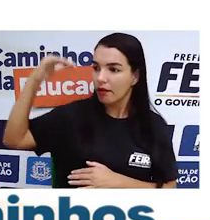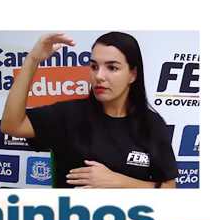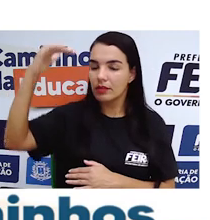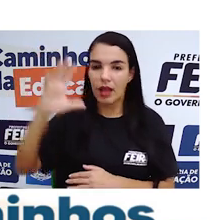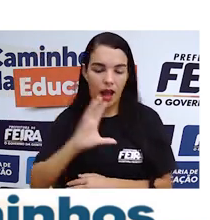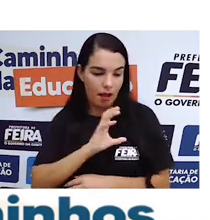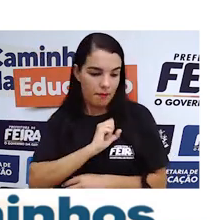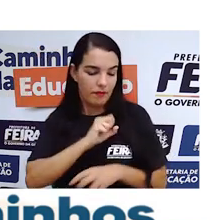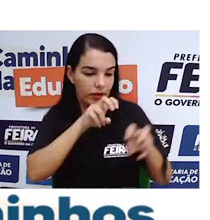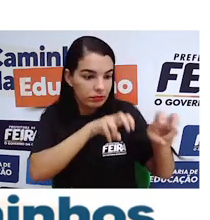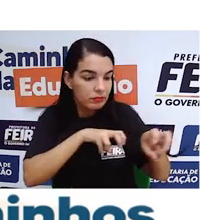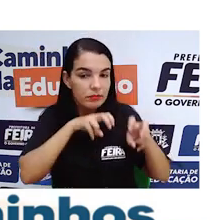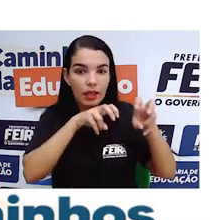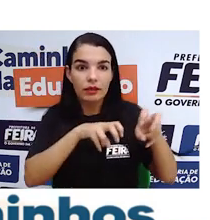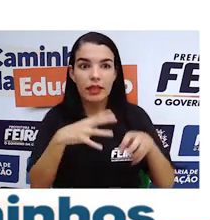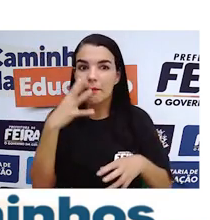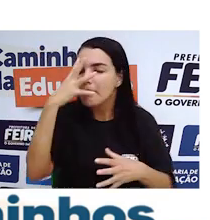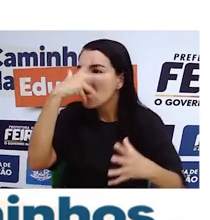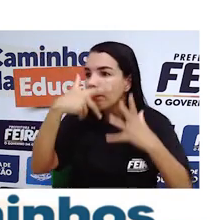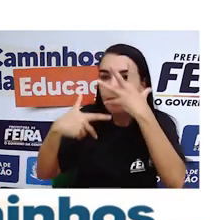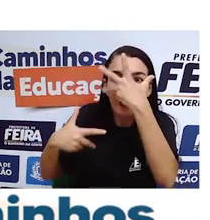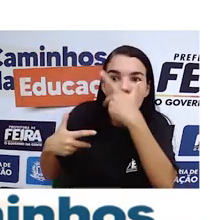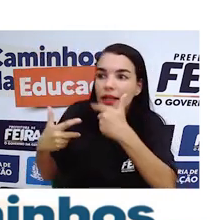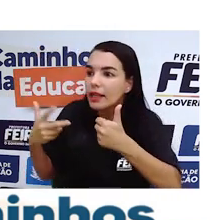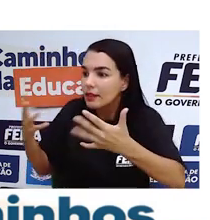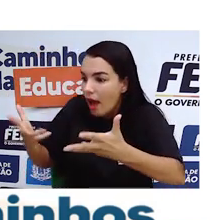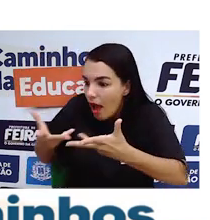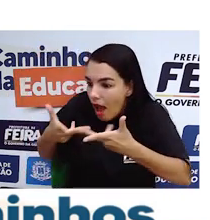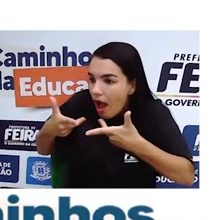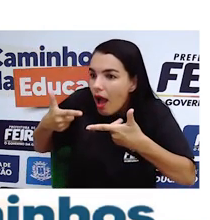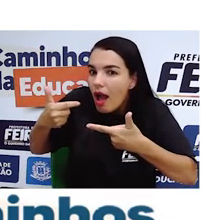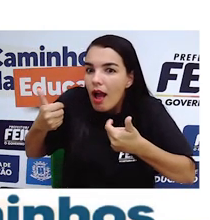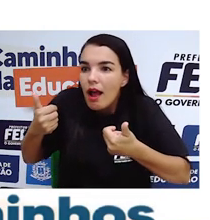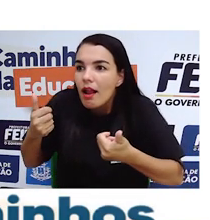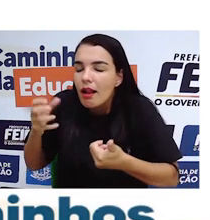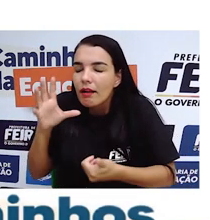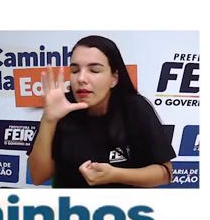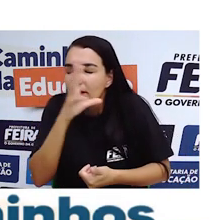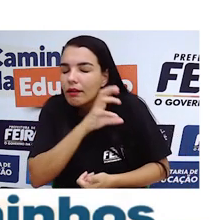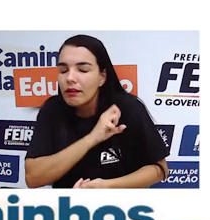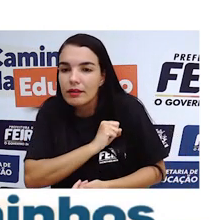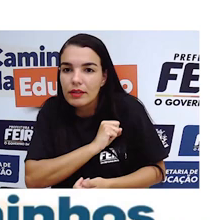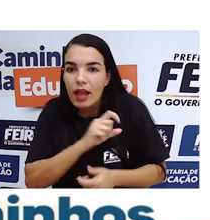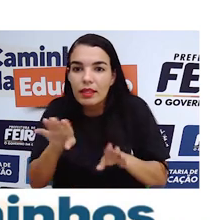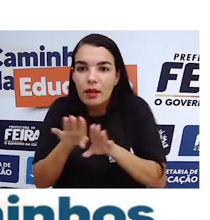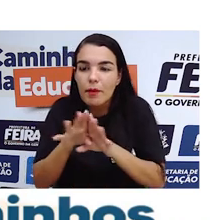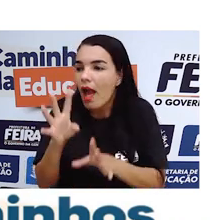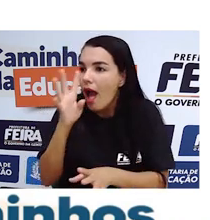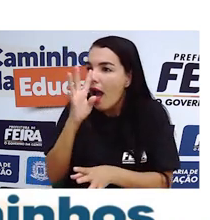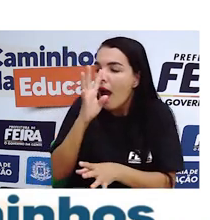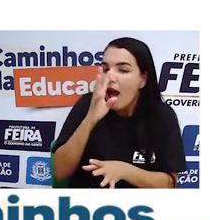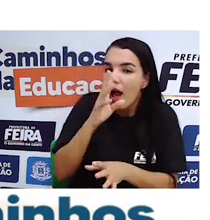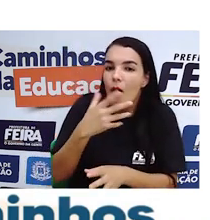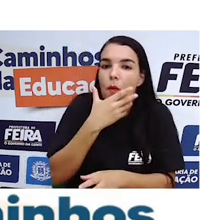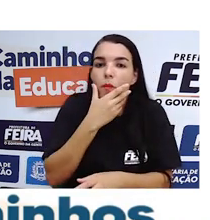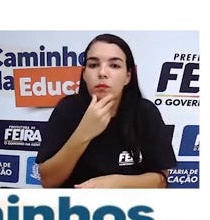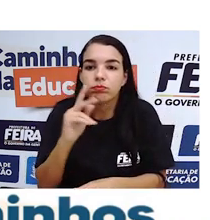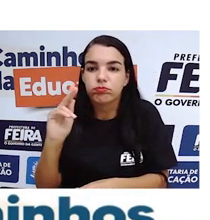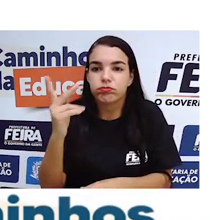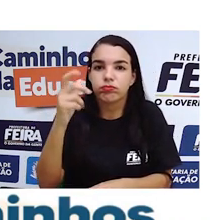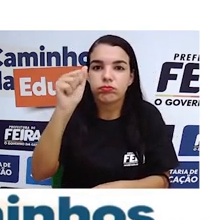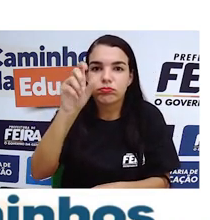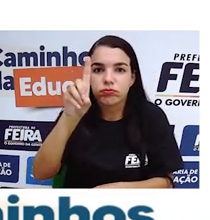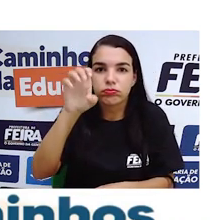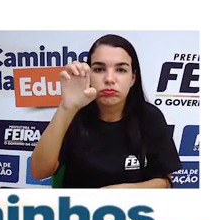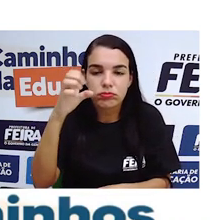isso sua beleza foi encantando a todos e encantou o deus Hades, senhor dos mortos, que pediu a deusa em casamento.